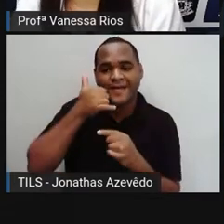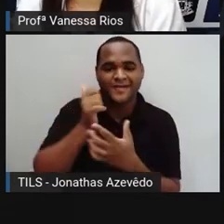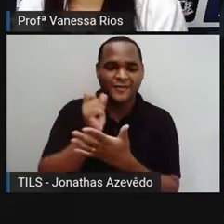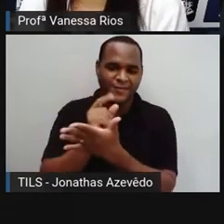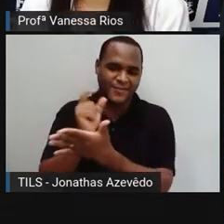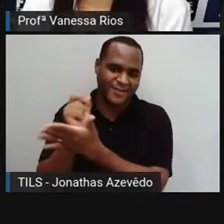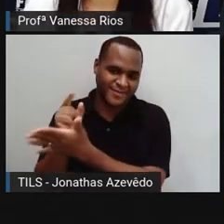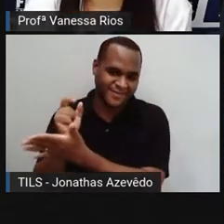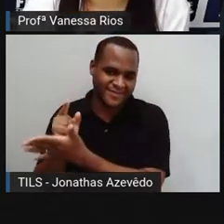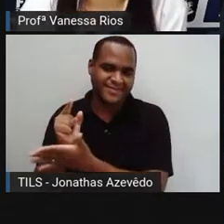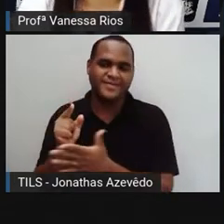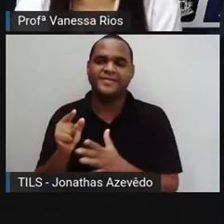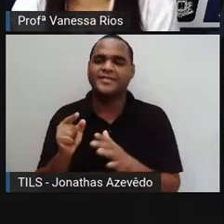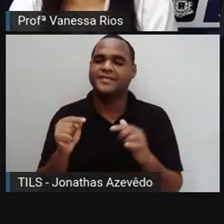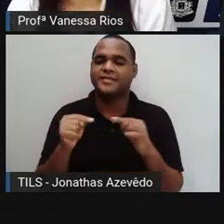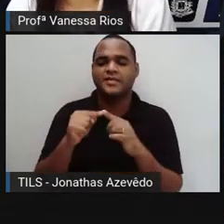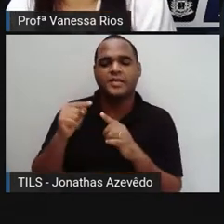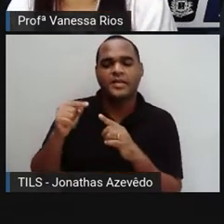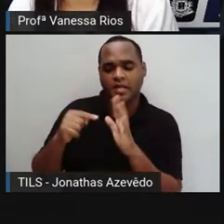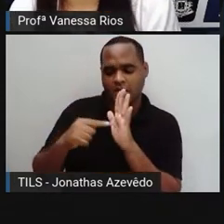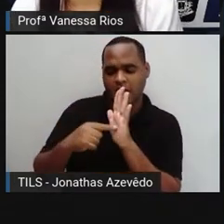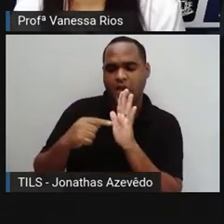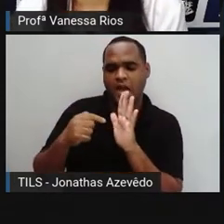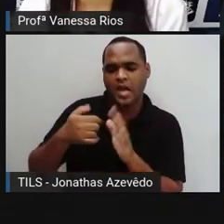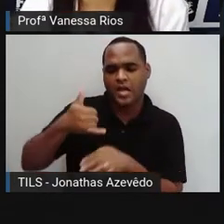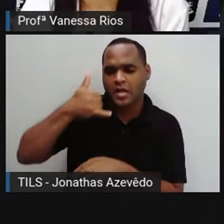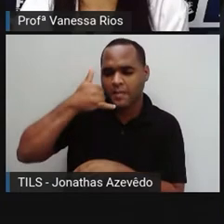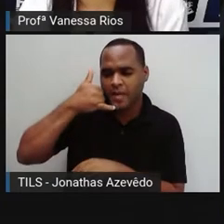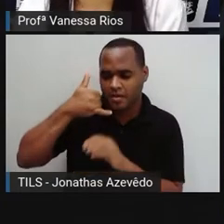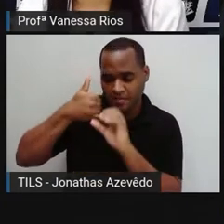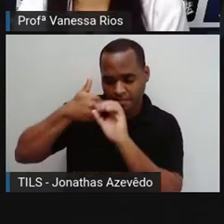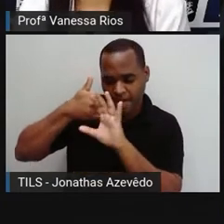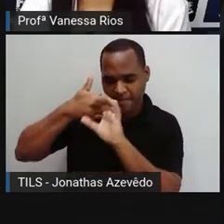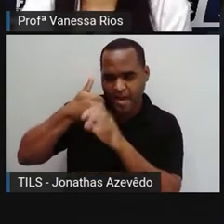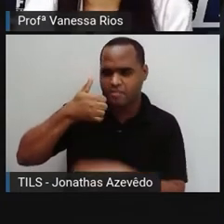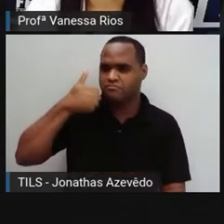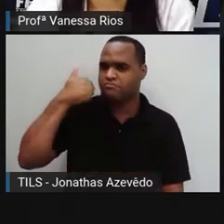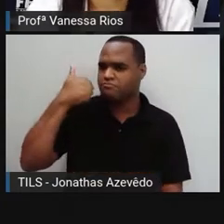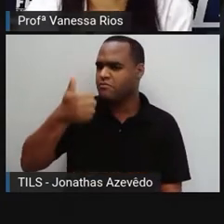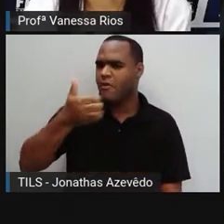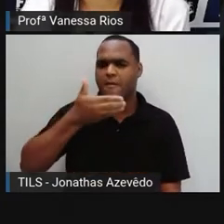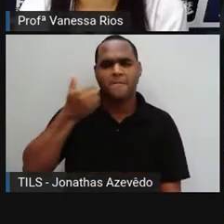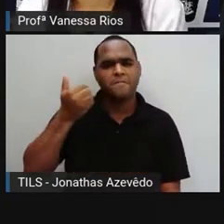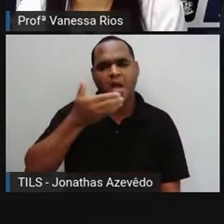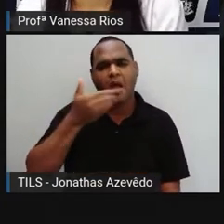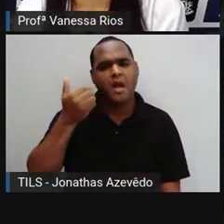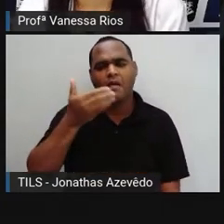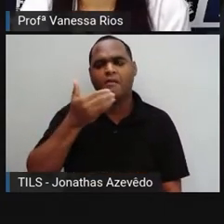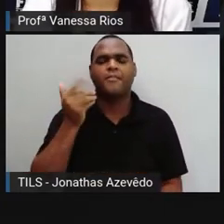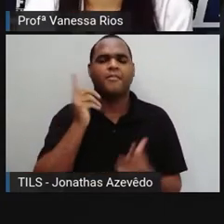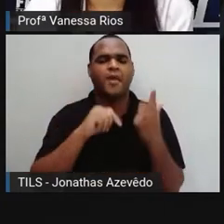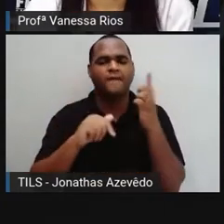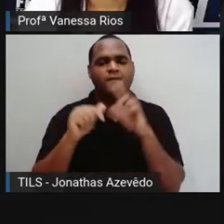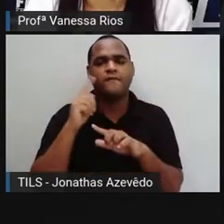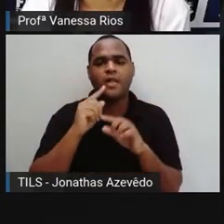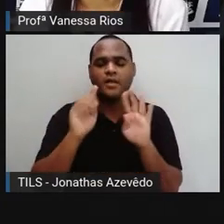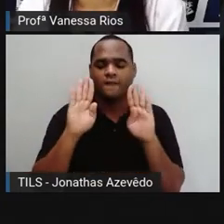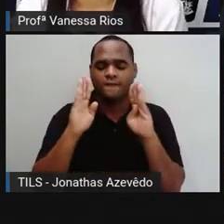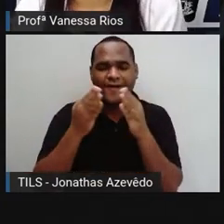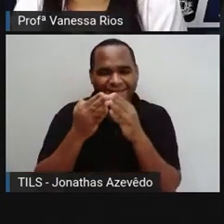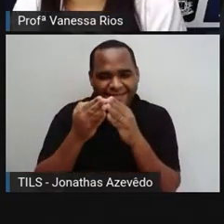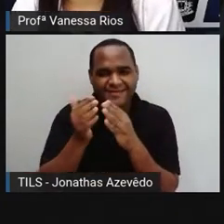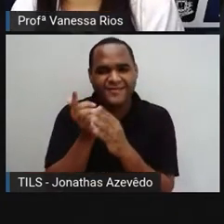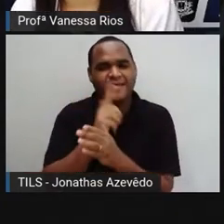dia. Ah, tá o celular, tem a câmera melhor, consegue captar melhores imagens, tem um melhor foco,